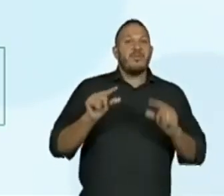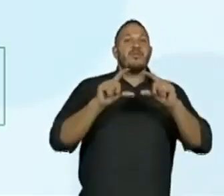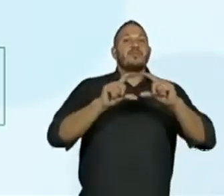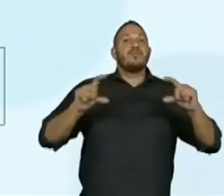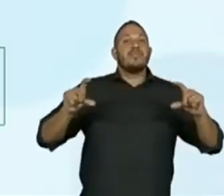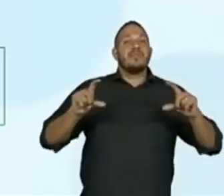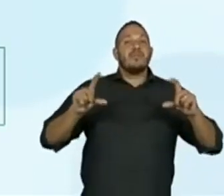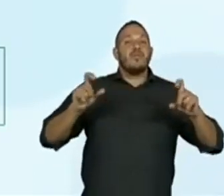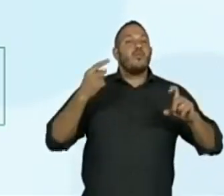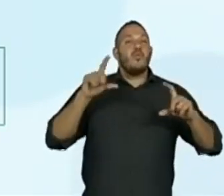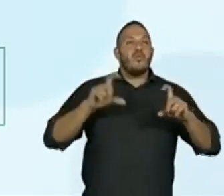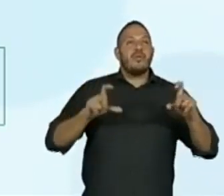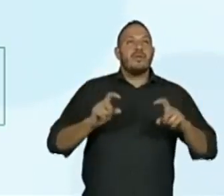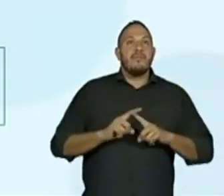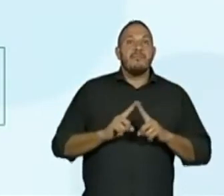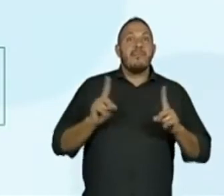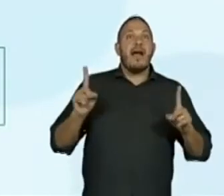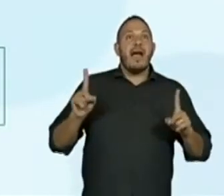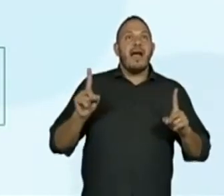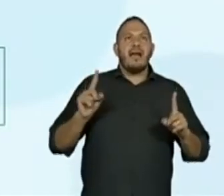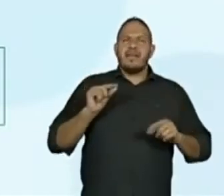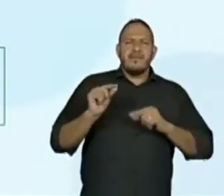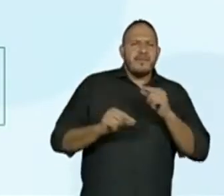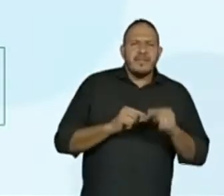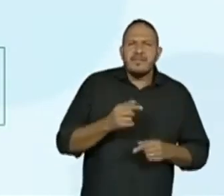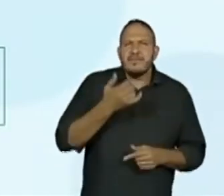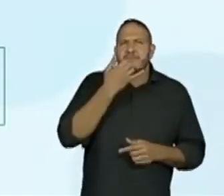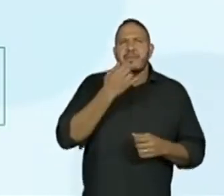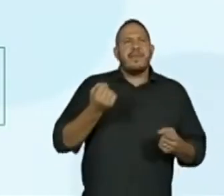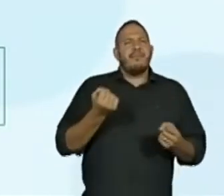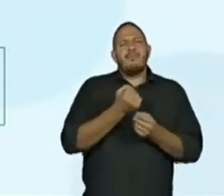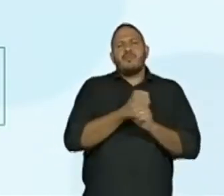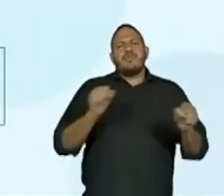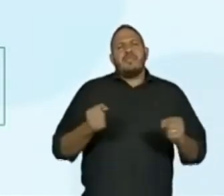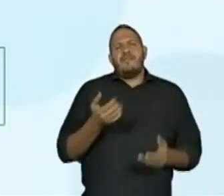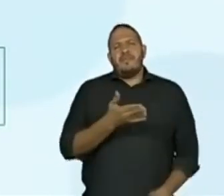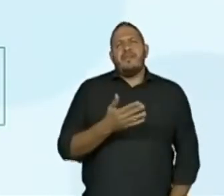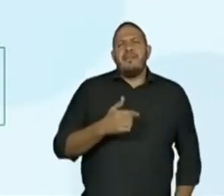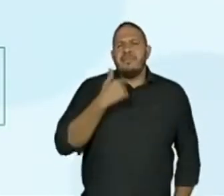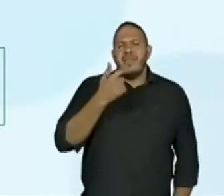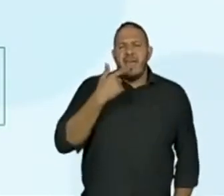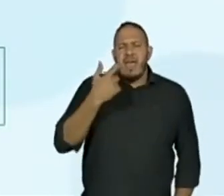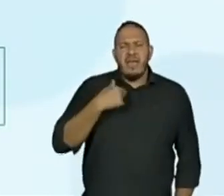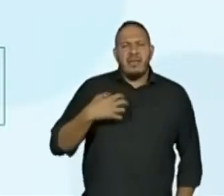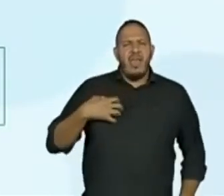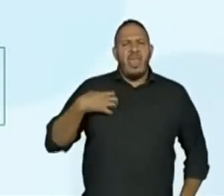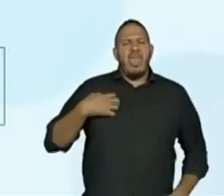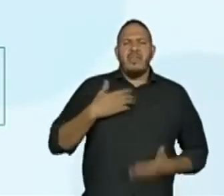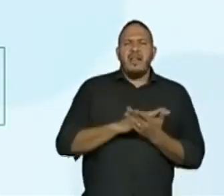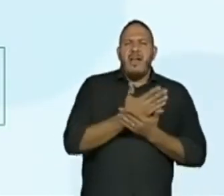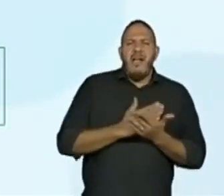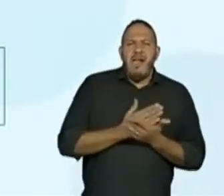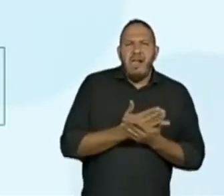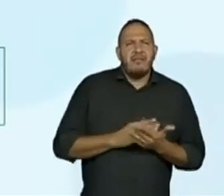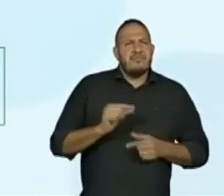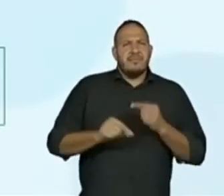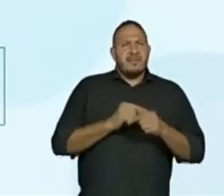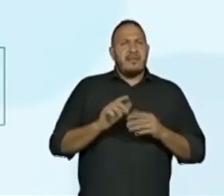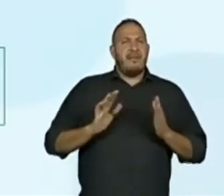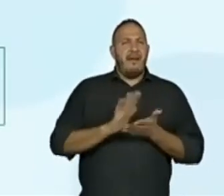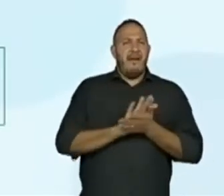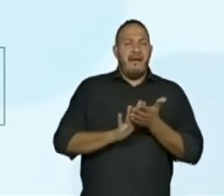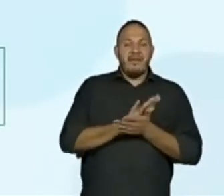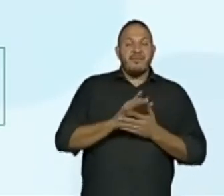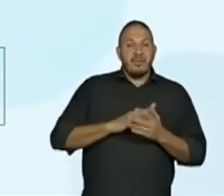estrofe. Mas era, afinal, impossível tal. Nem fazia mal, nem vê-lo, nem tê-lo.